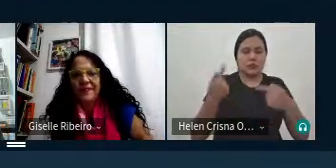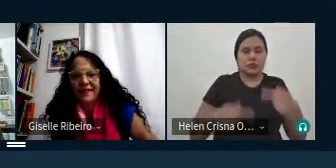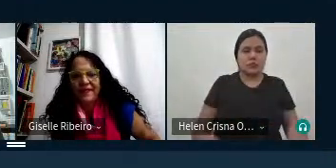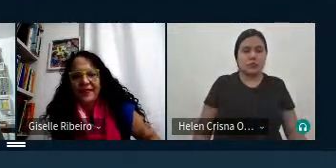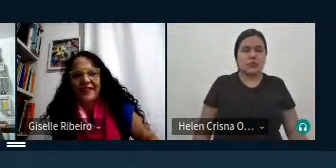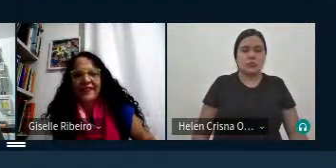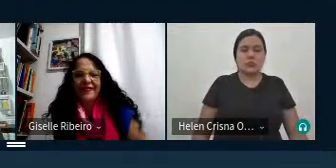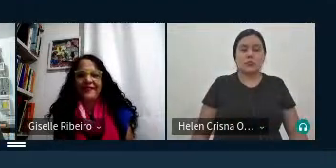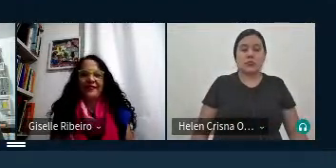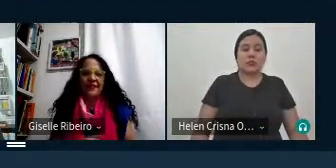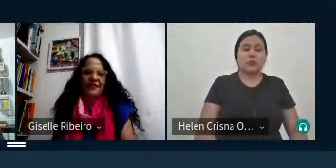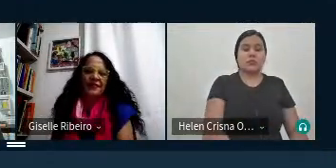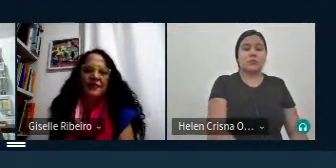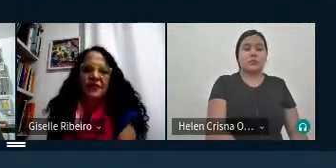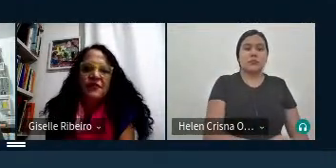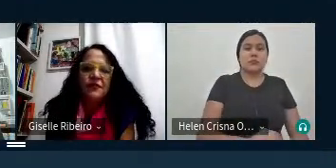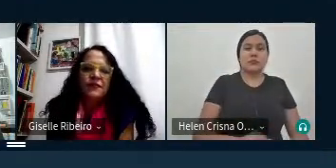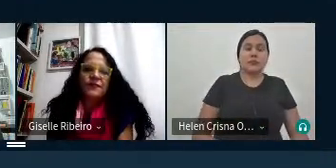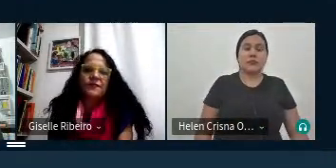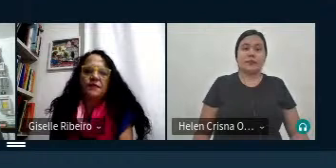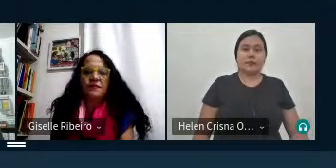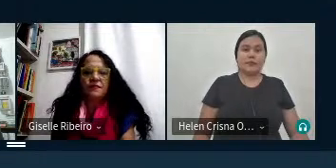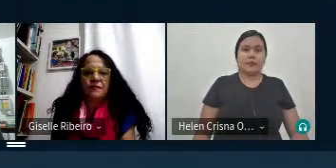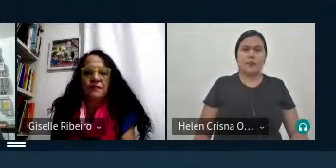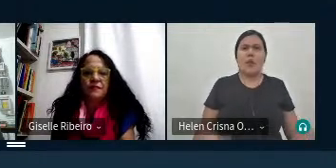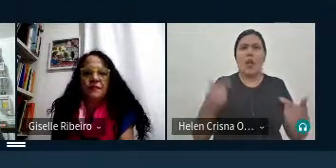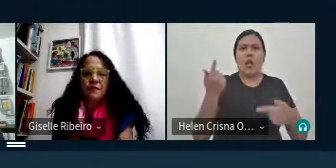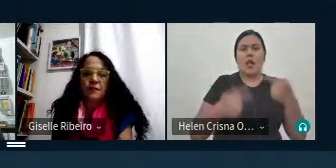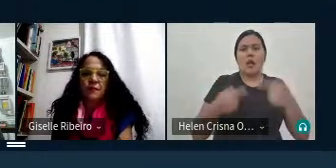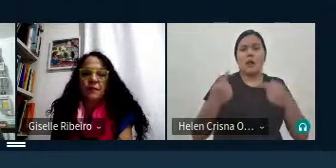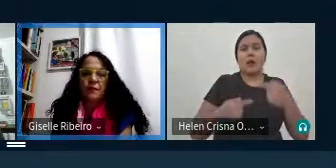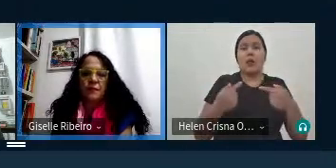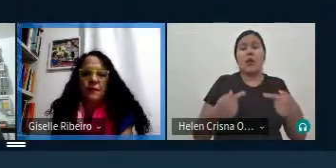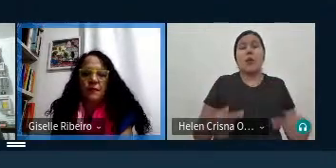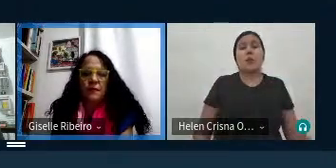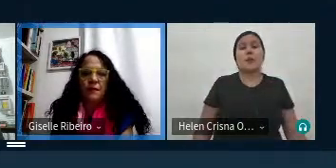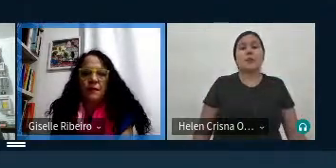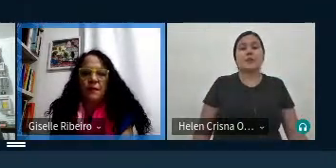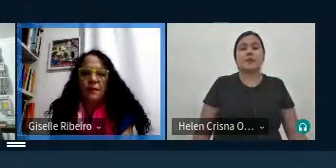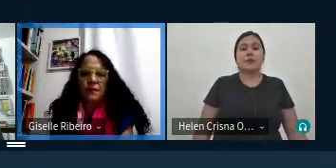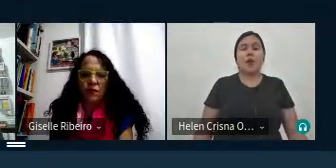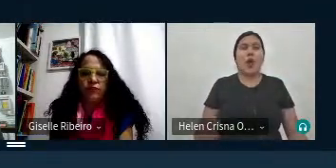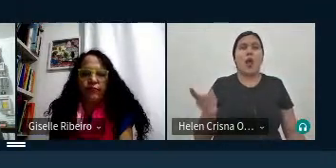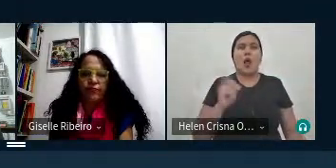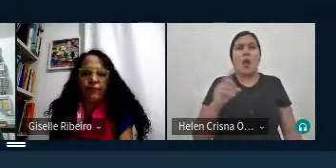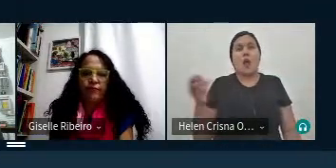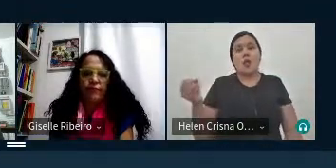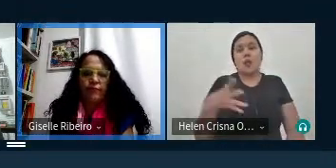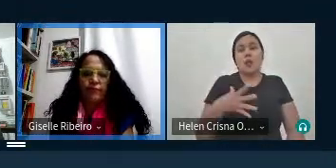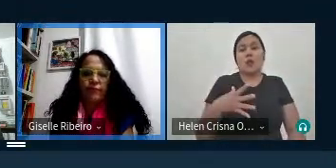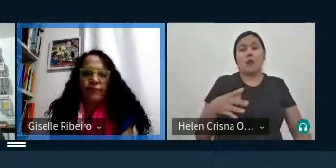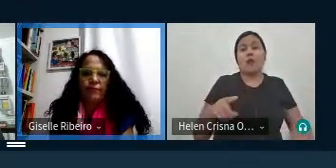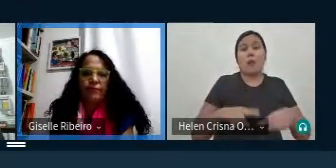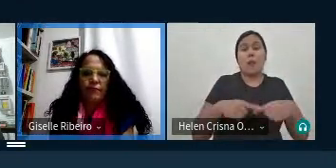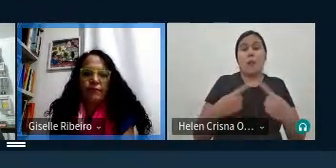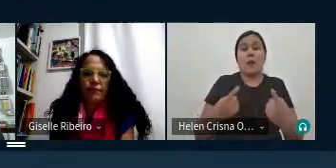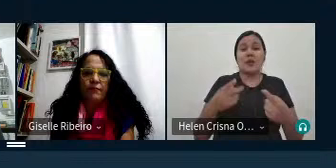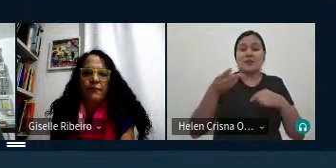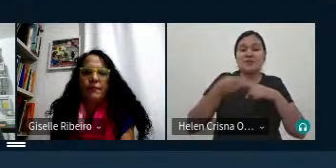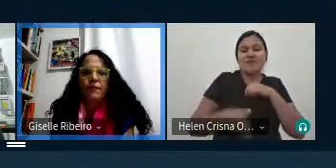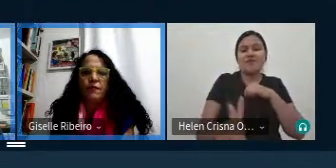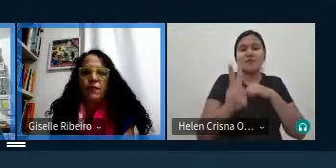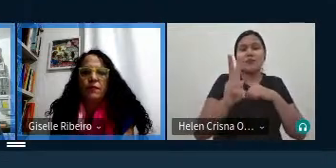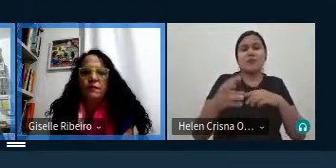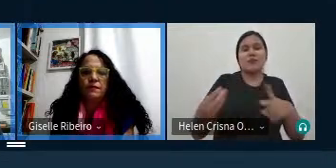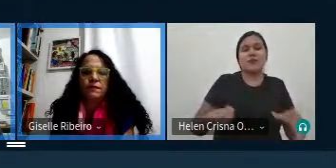exatamente e é um é um debate que ele não é ele não é novo mas ele continua